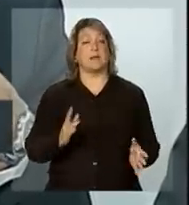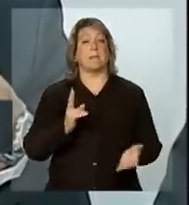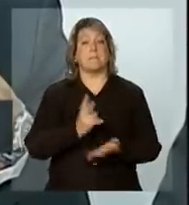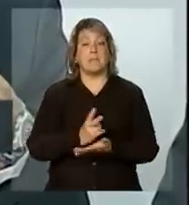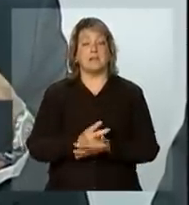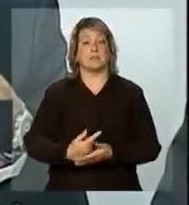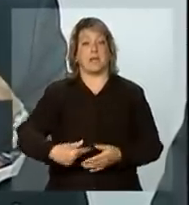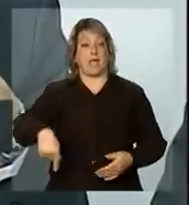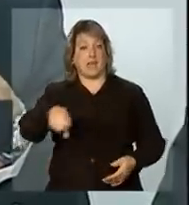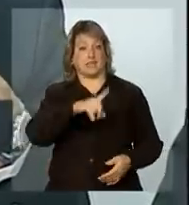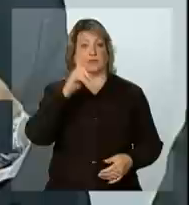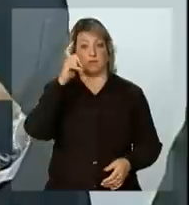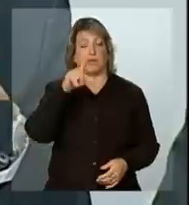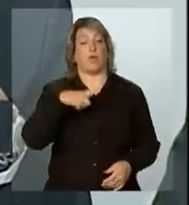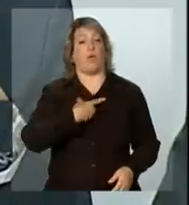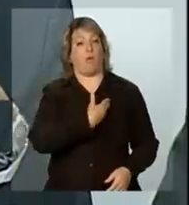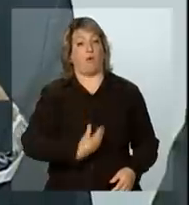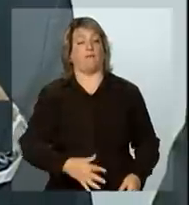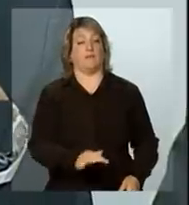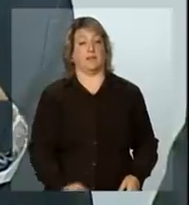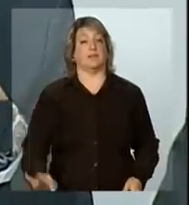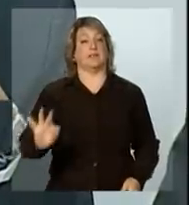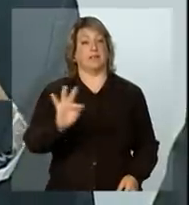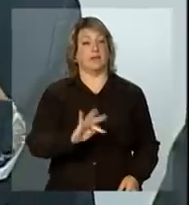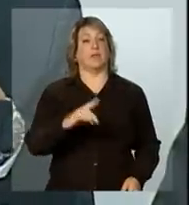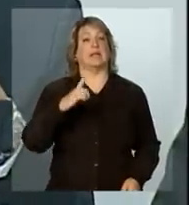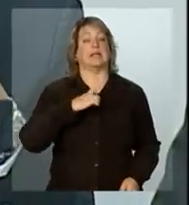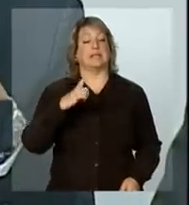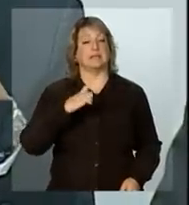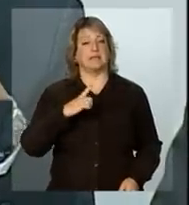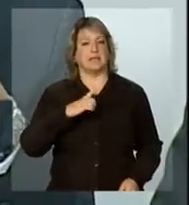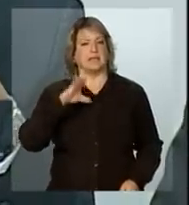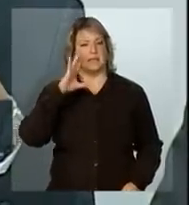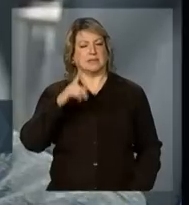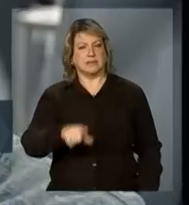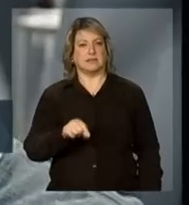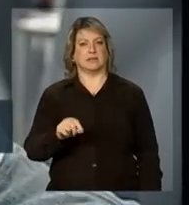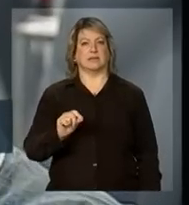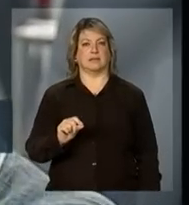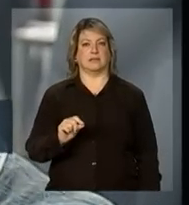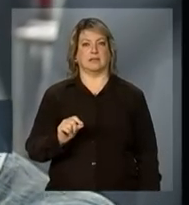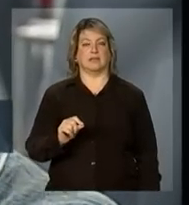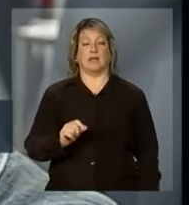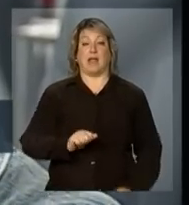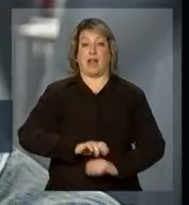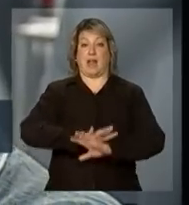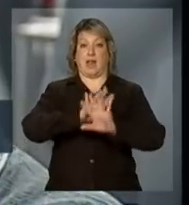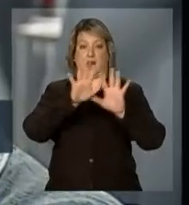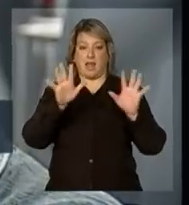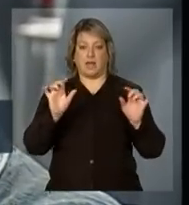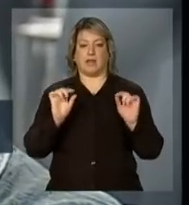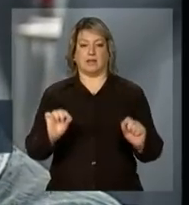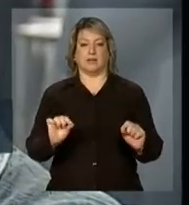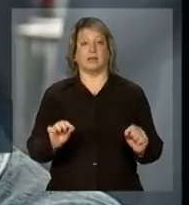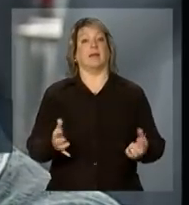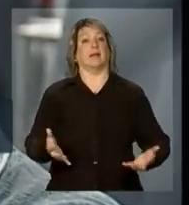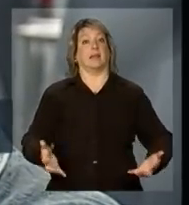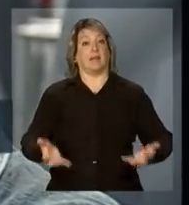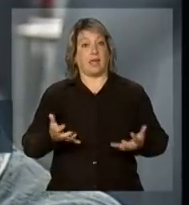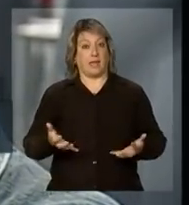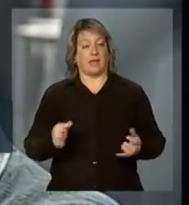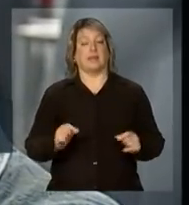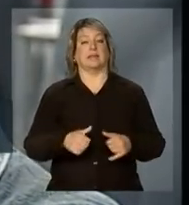dificuldades, o governo federal tem decidido de forma clara de que quer